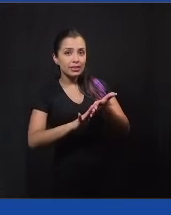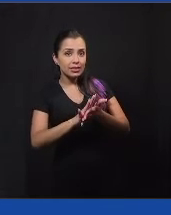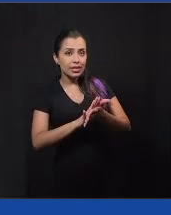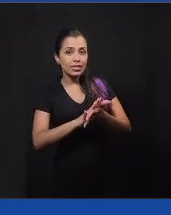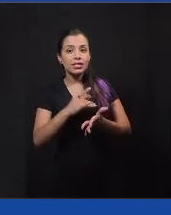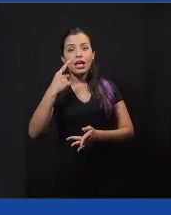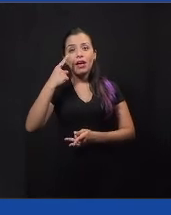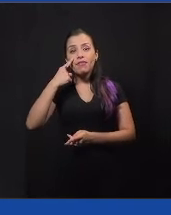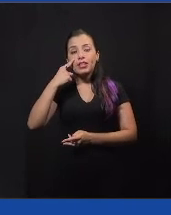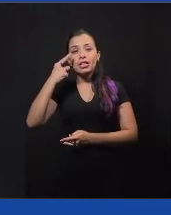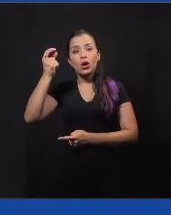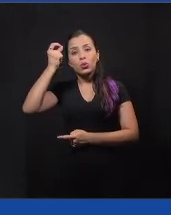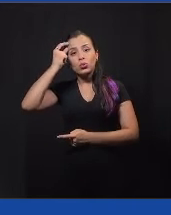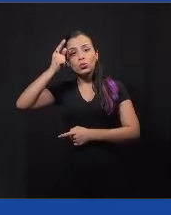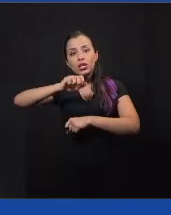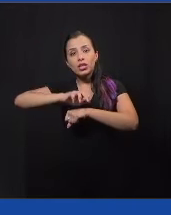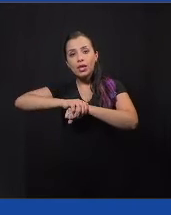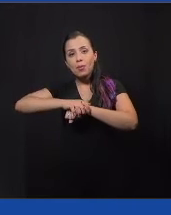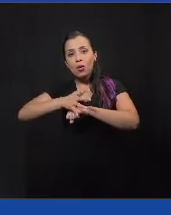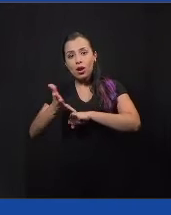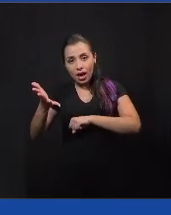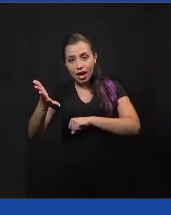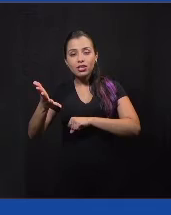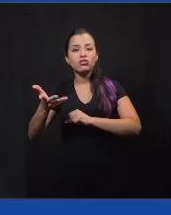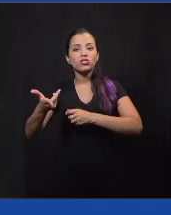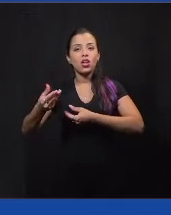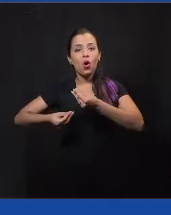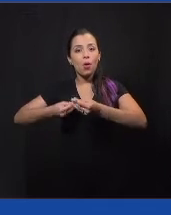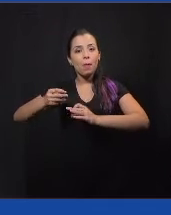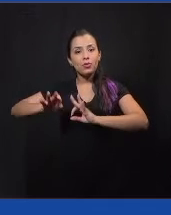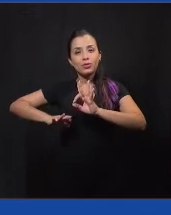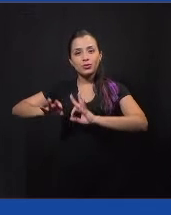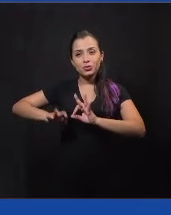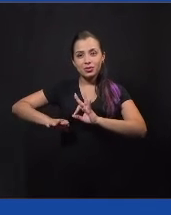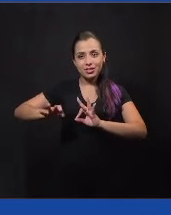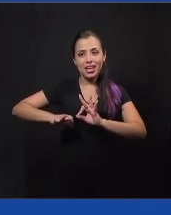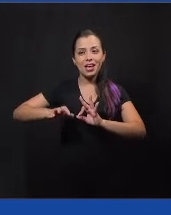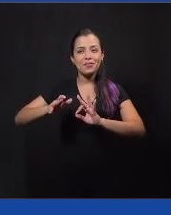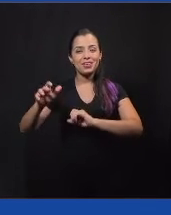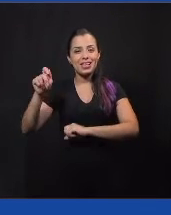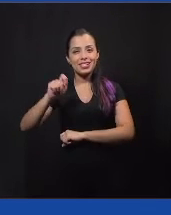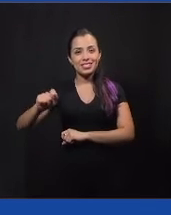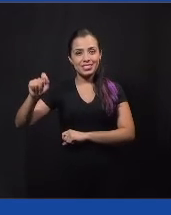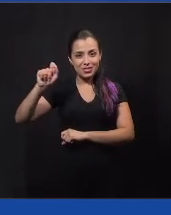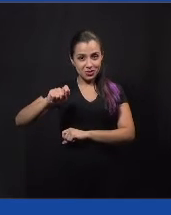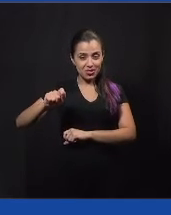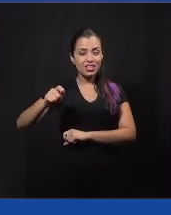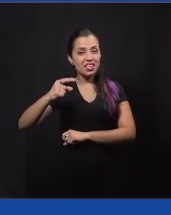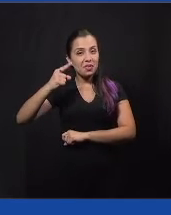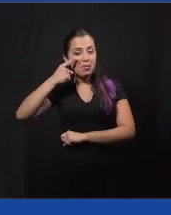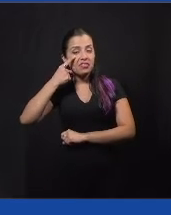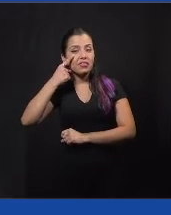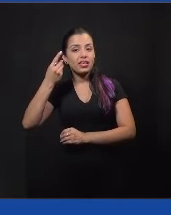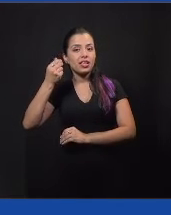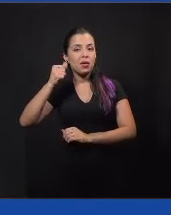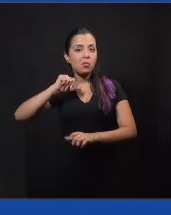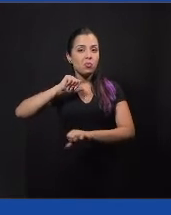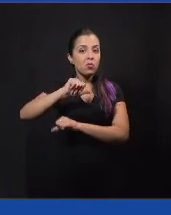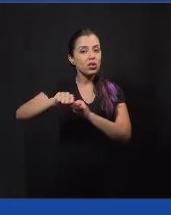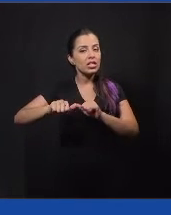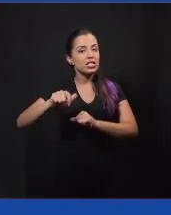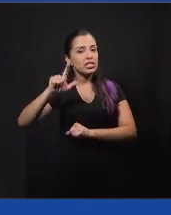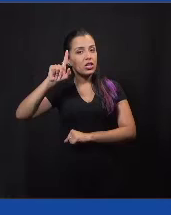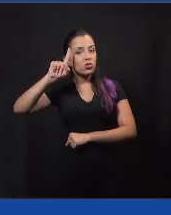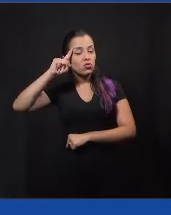democrática, o quanto que as pessoas se organizavam em associações para fazer mudanças no cotidiano